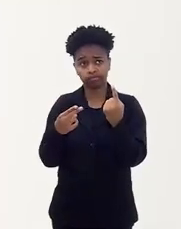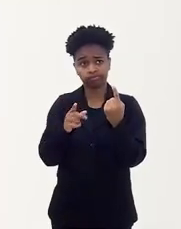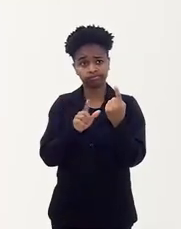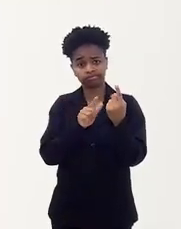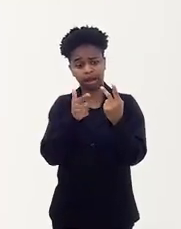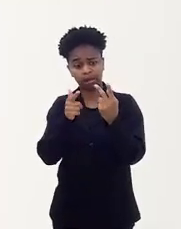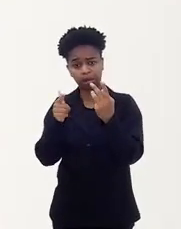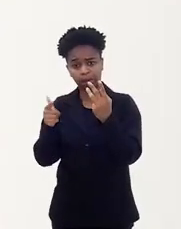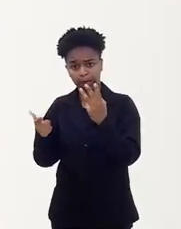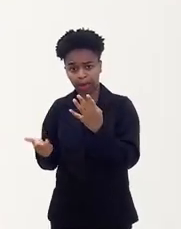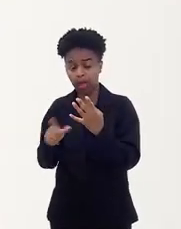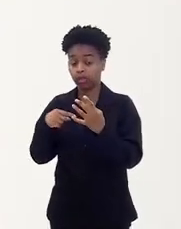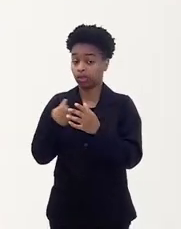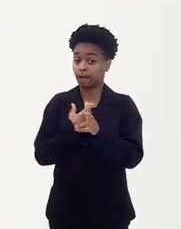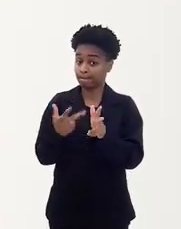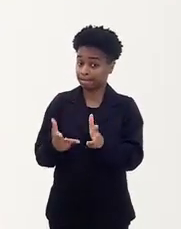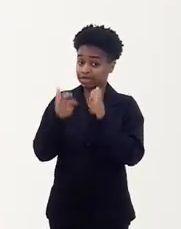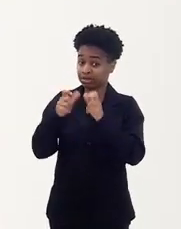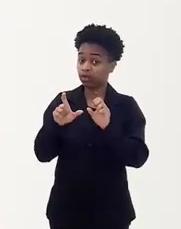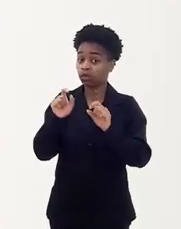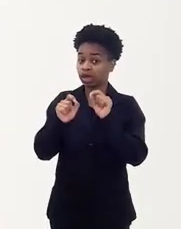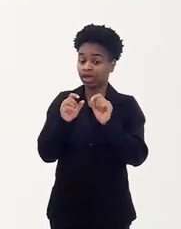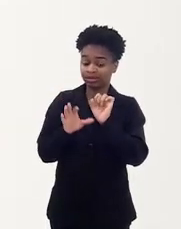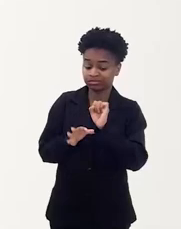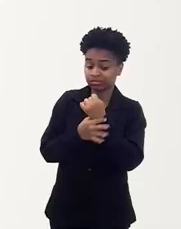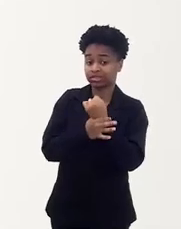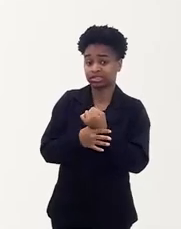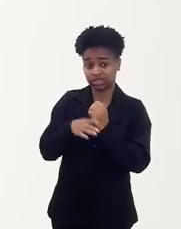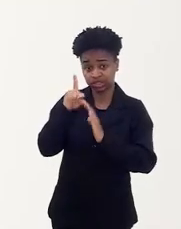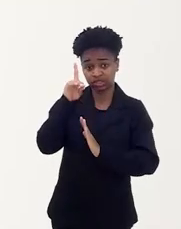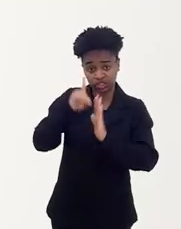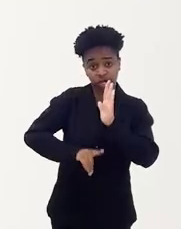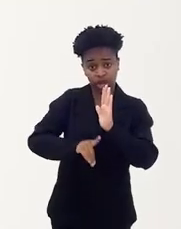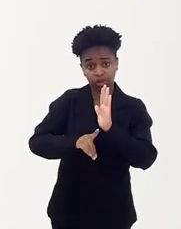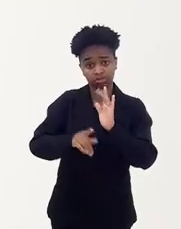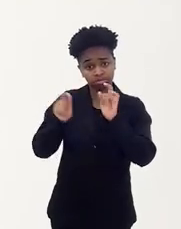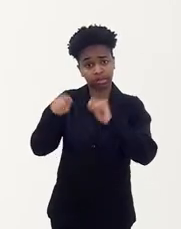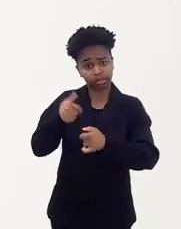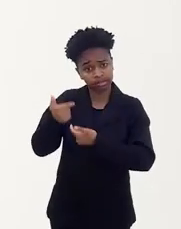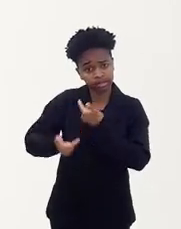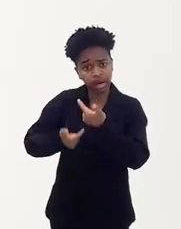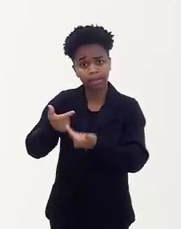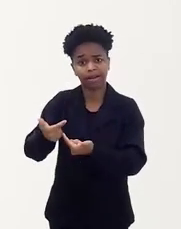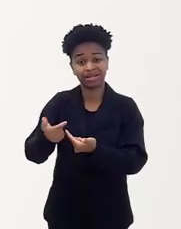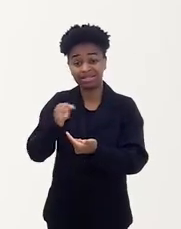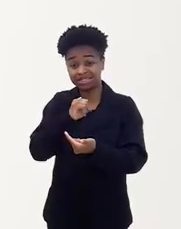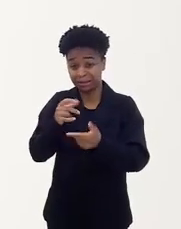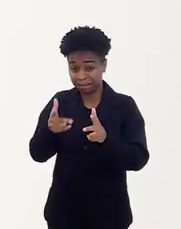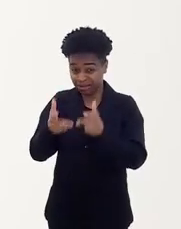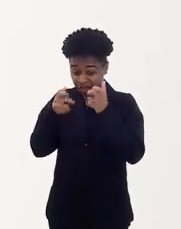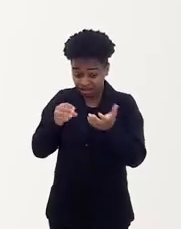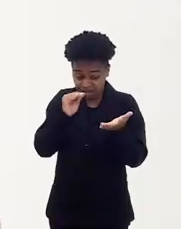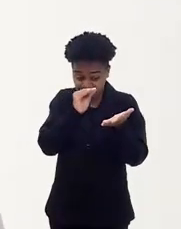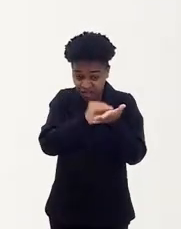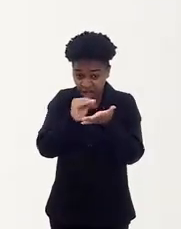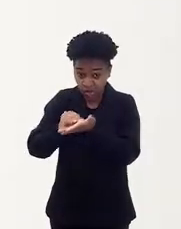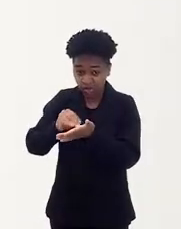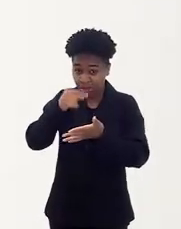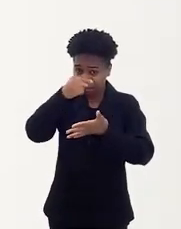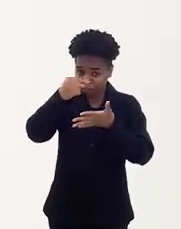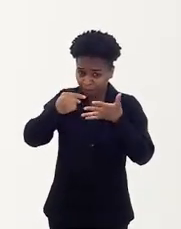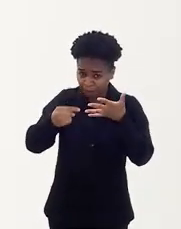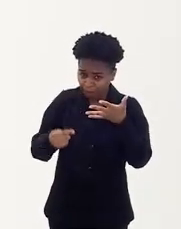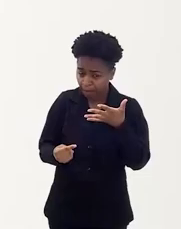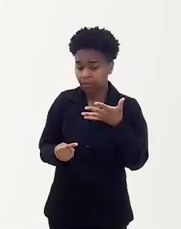situações que a gente entende que são garantias para a dignidade do processo de trabalho não se verificam justamente